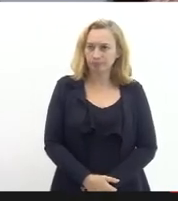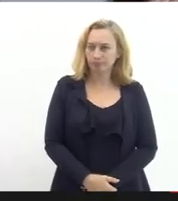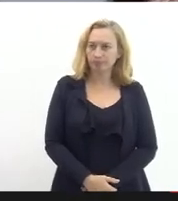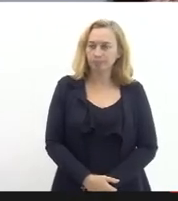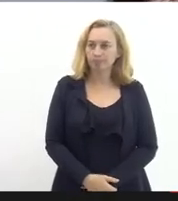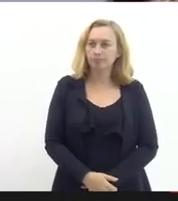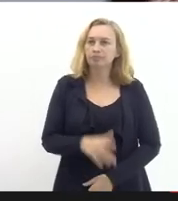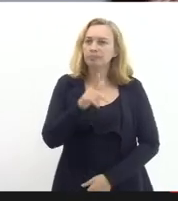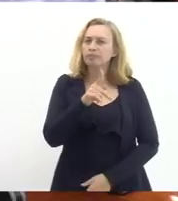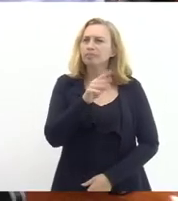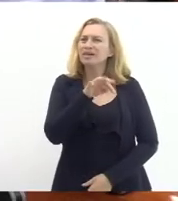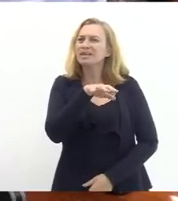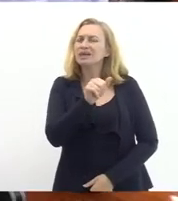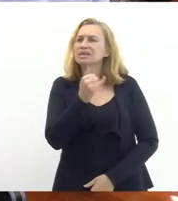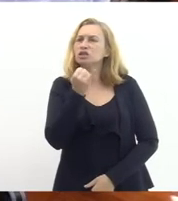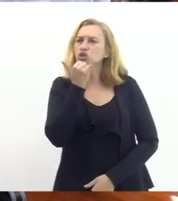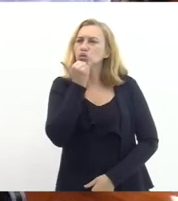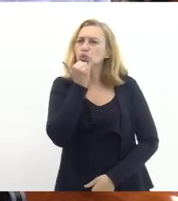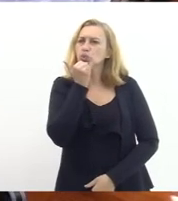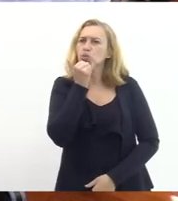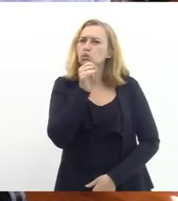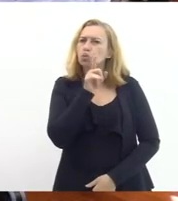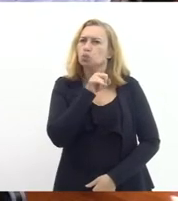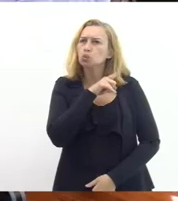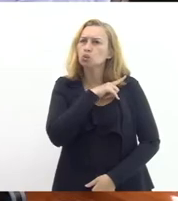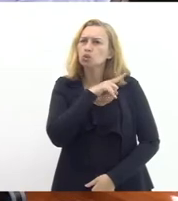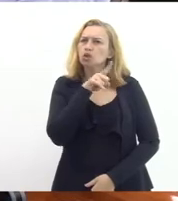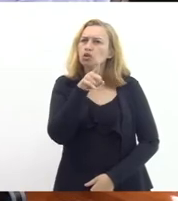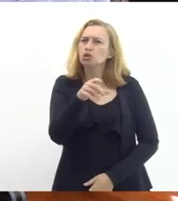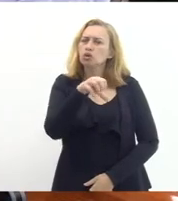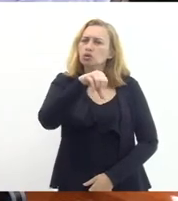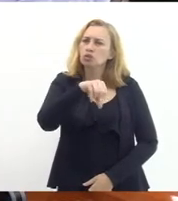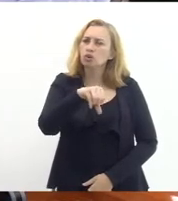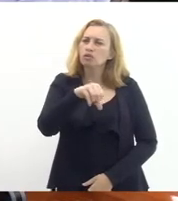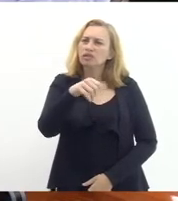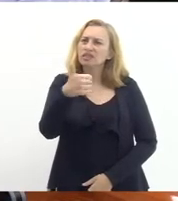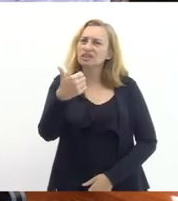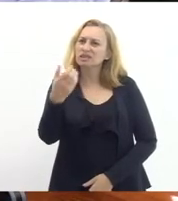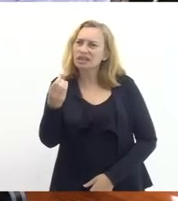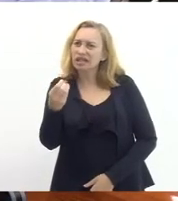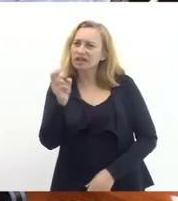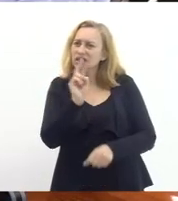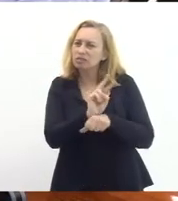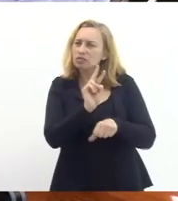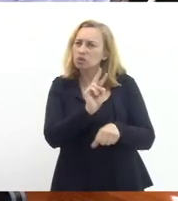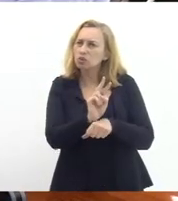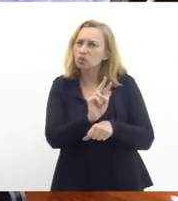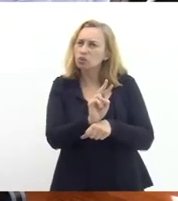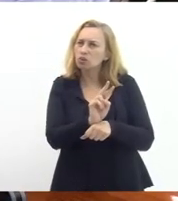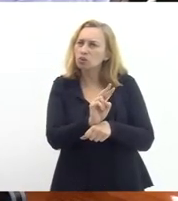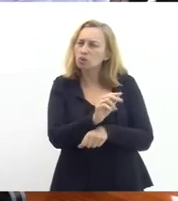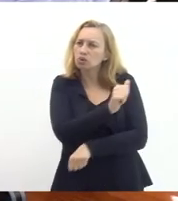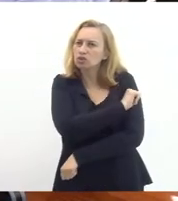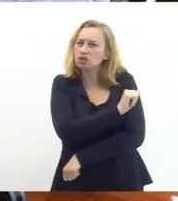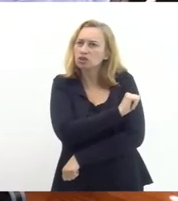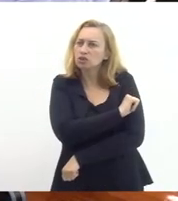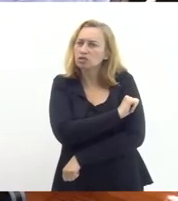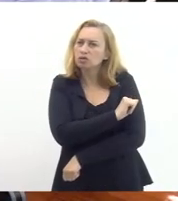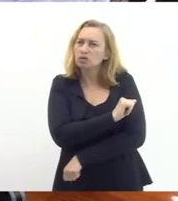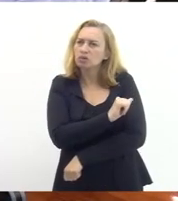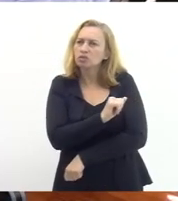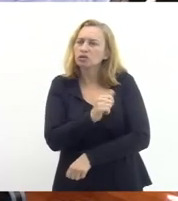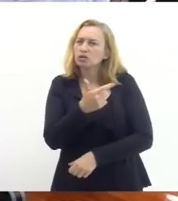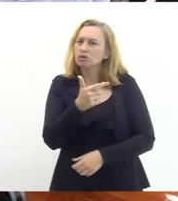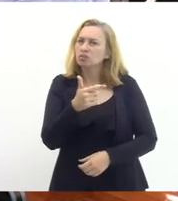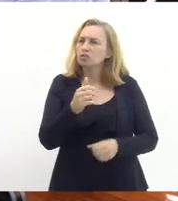Patrícia desculpe você 910 inspetores de alunos foram solicitados de 2013 de